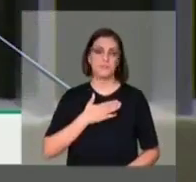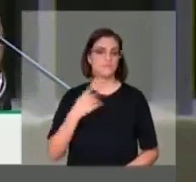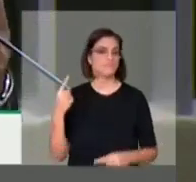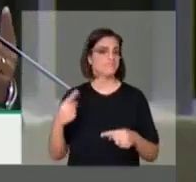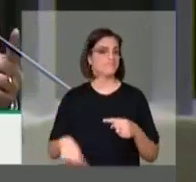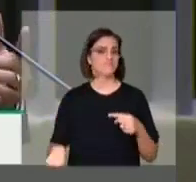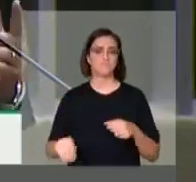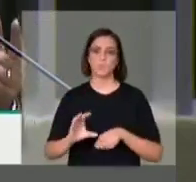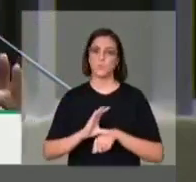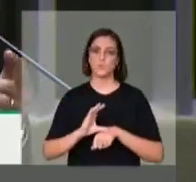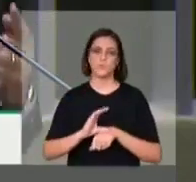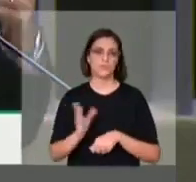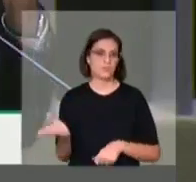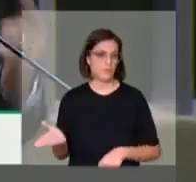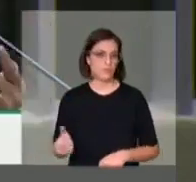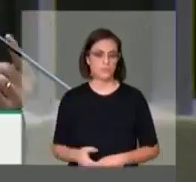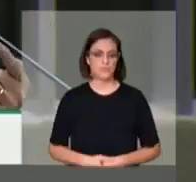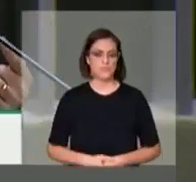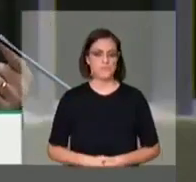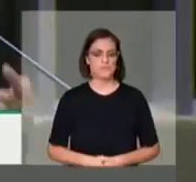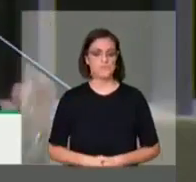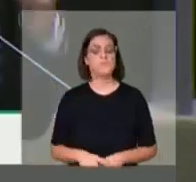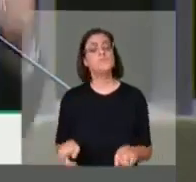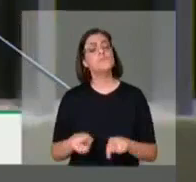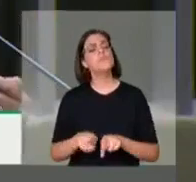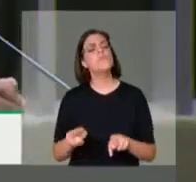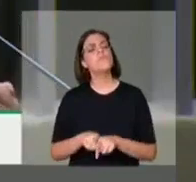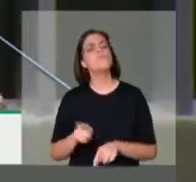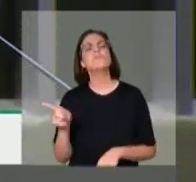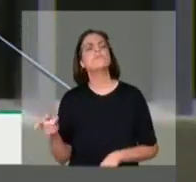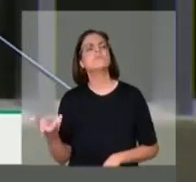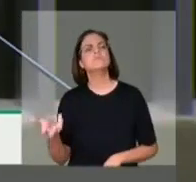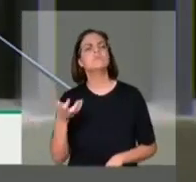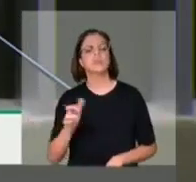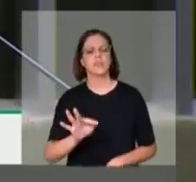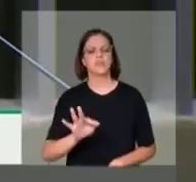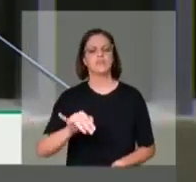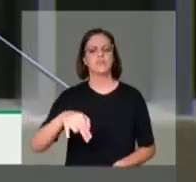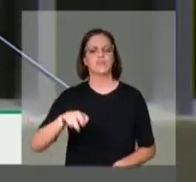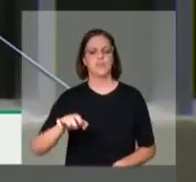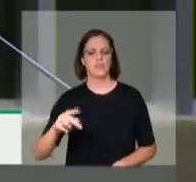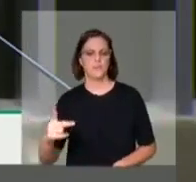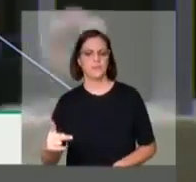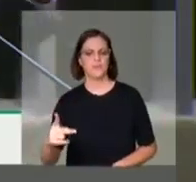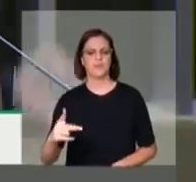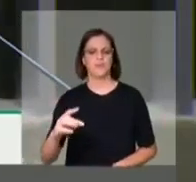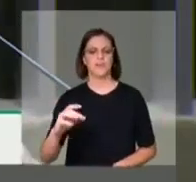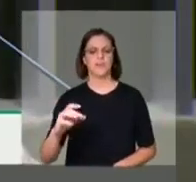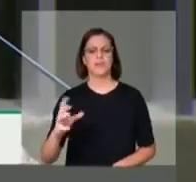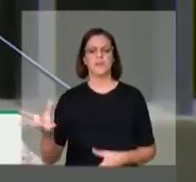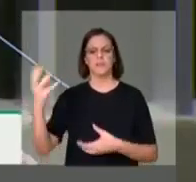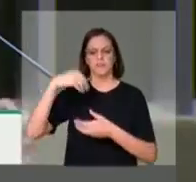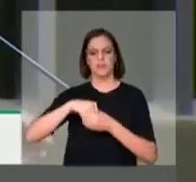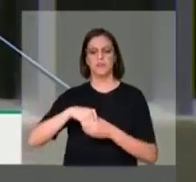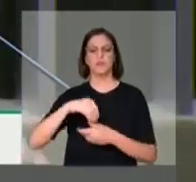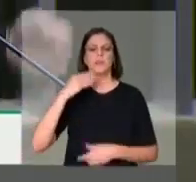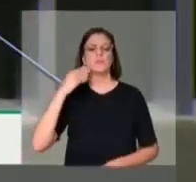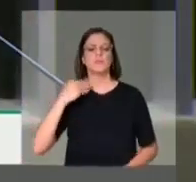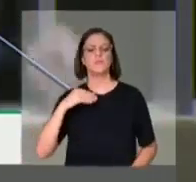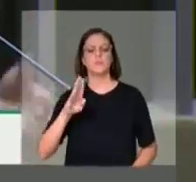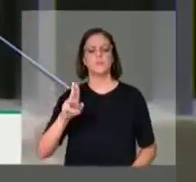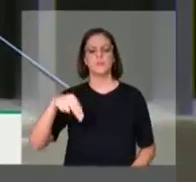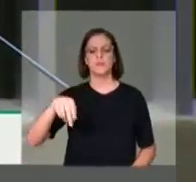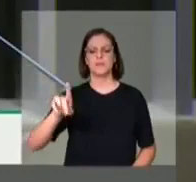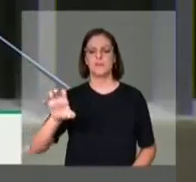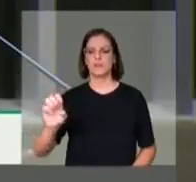Não bastasse isso. Tentam levar a FINEP e o FNDCT para o BNDES, o que é um grave equívoco, porque o